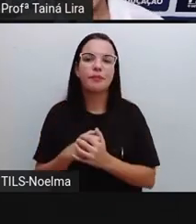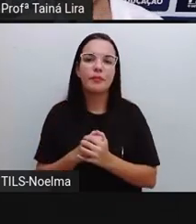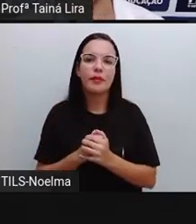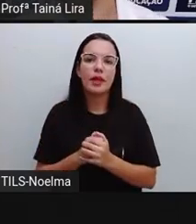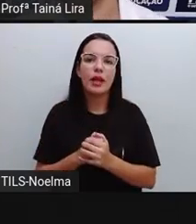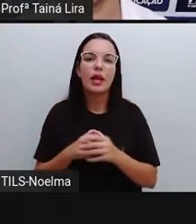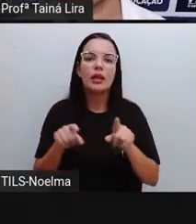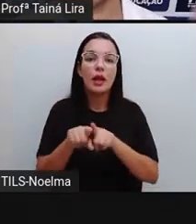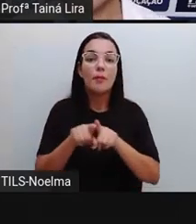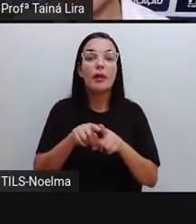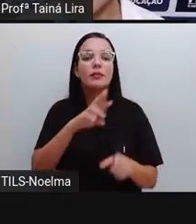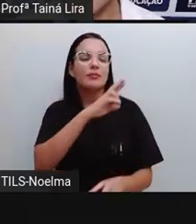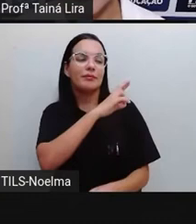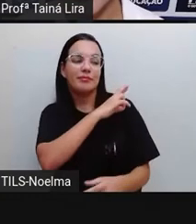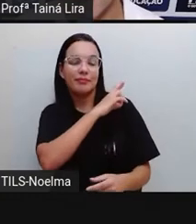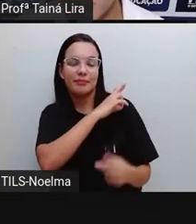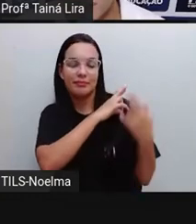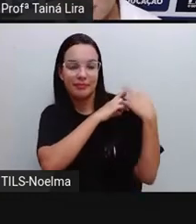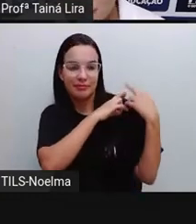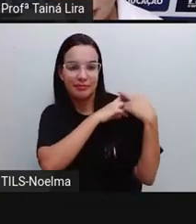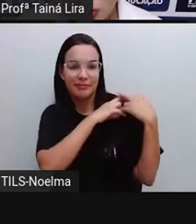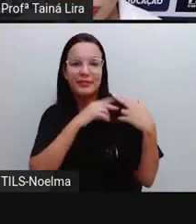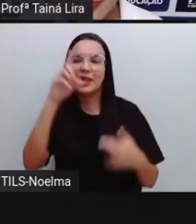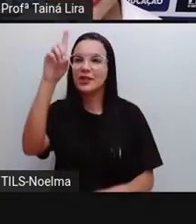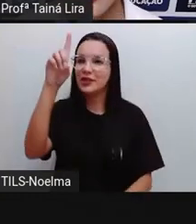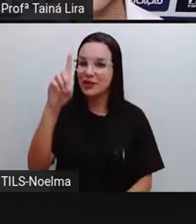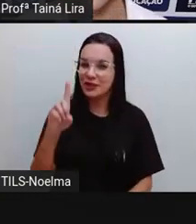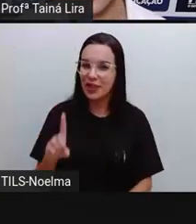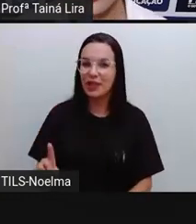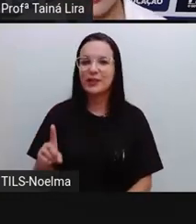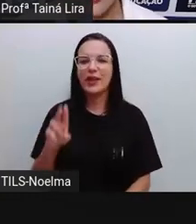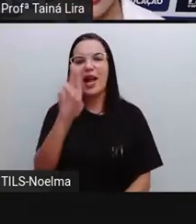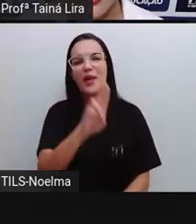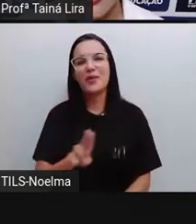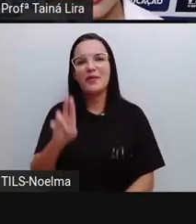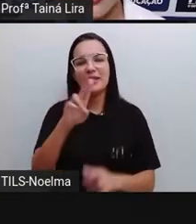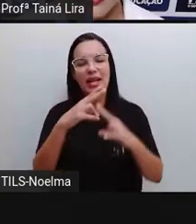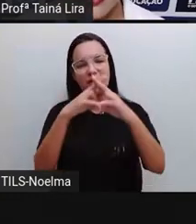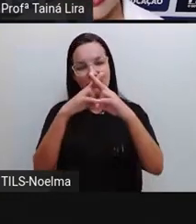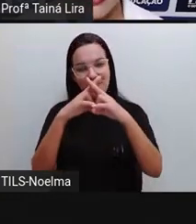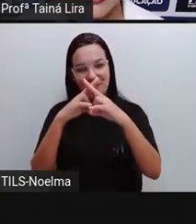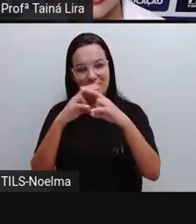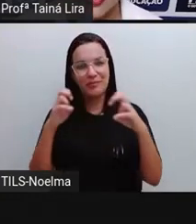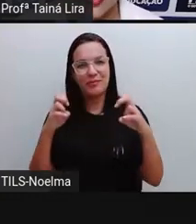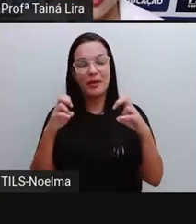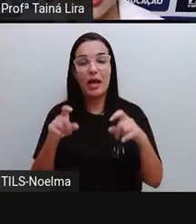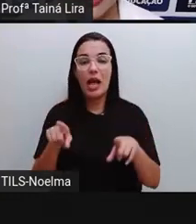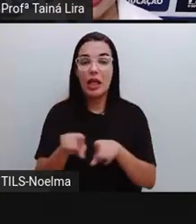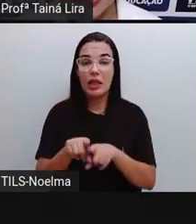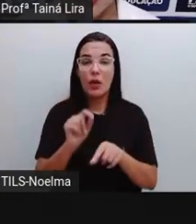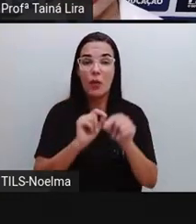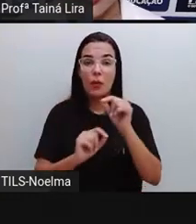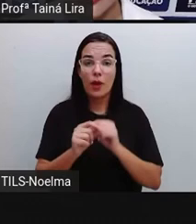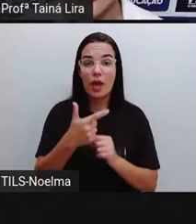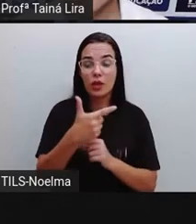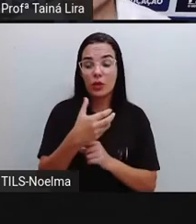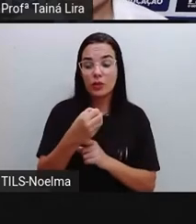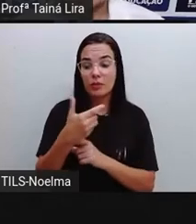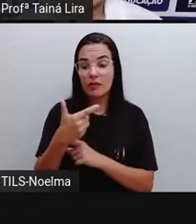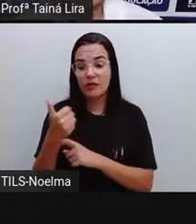reitora, ou seja, ela foi gestora também na Universidade Estadual de Feira de Santana. E desde 2021